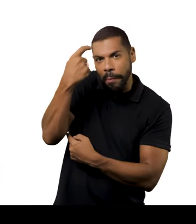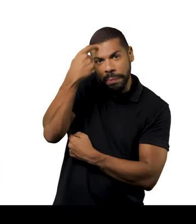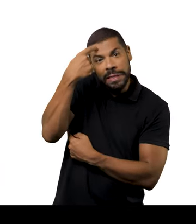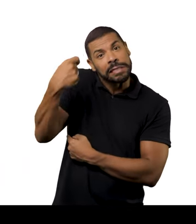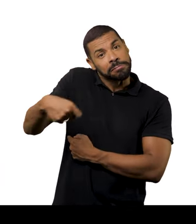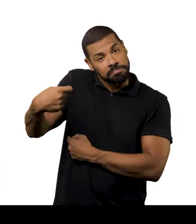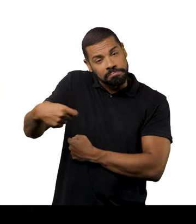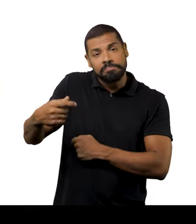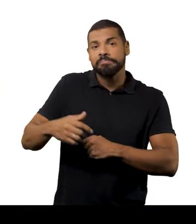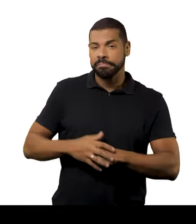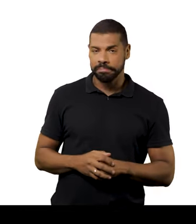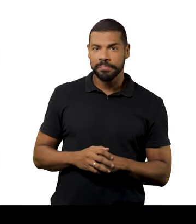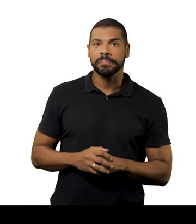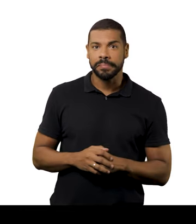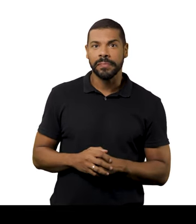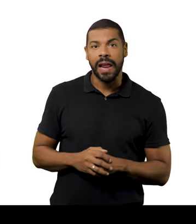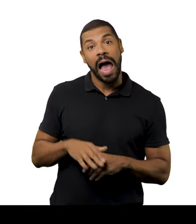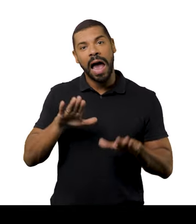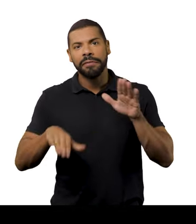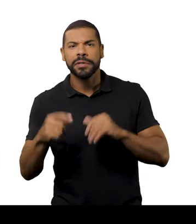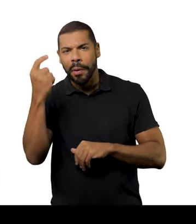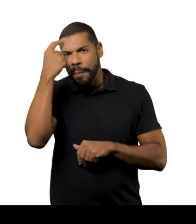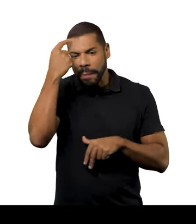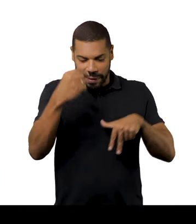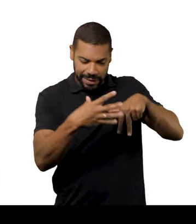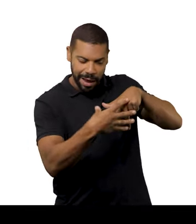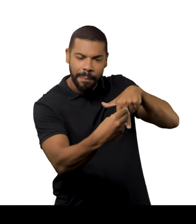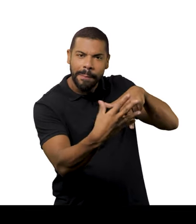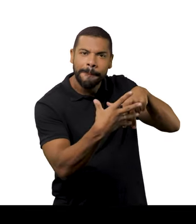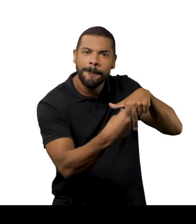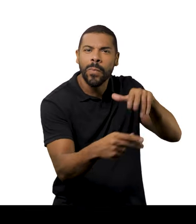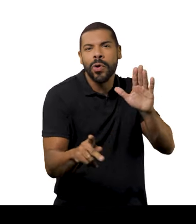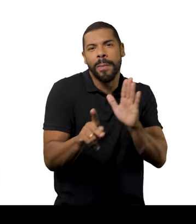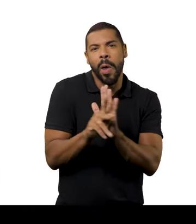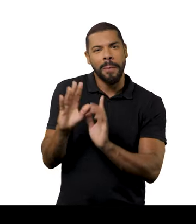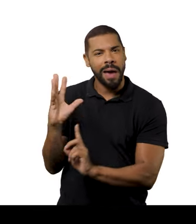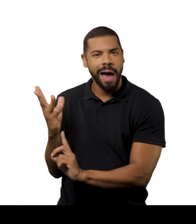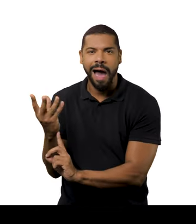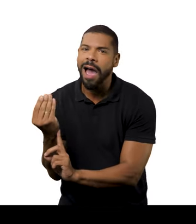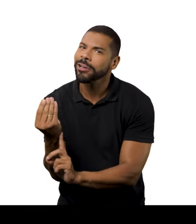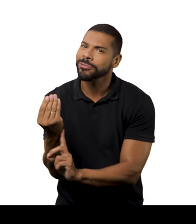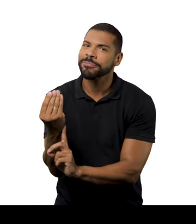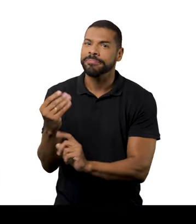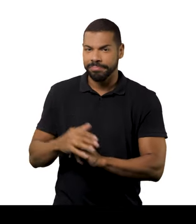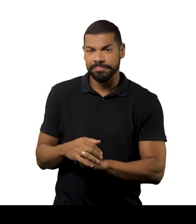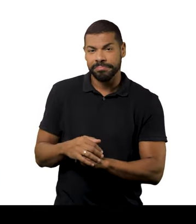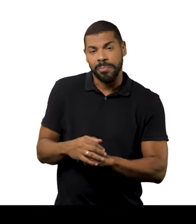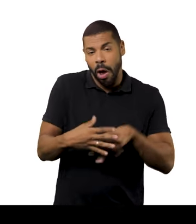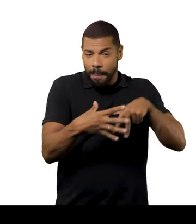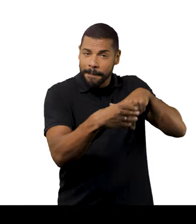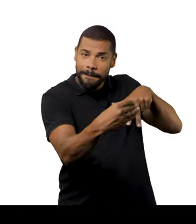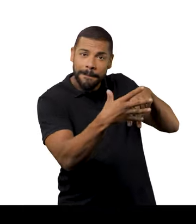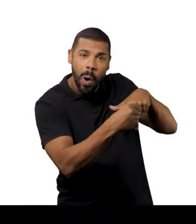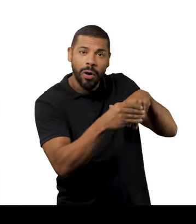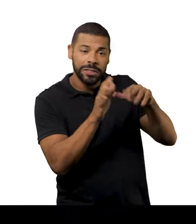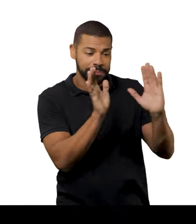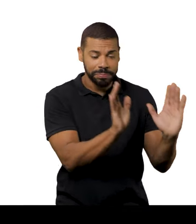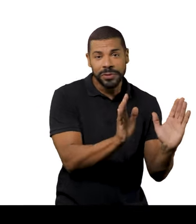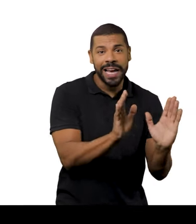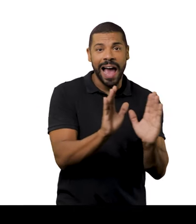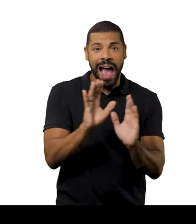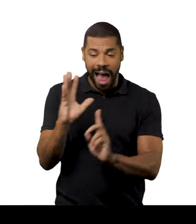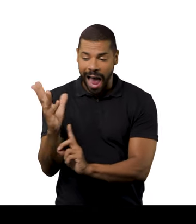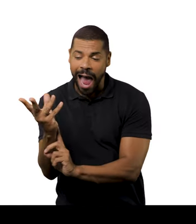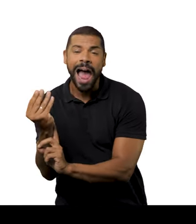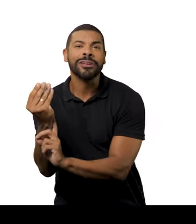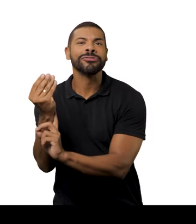uma discussão mais ampla do que considerar que moda é arte e tal. Eu acho que isso daí não é o